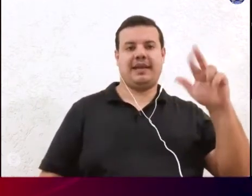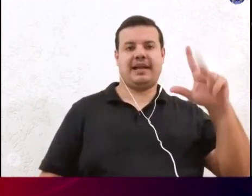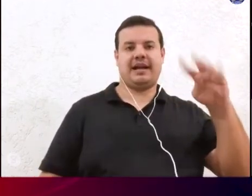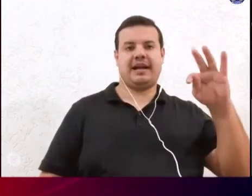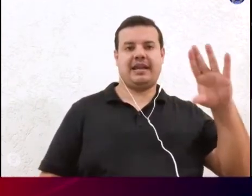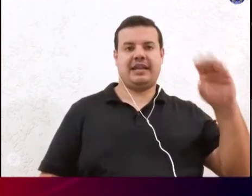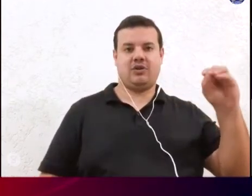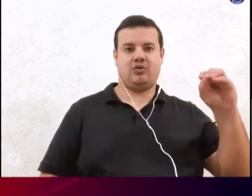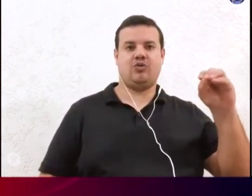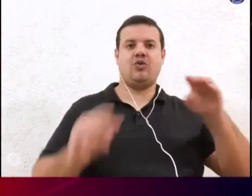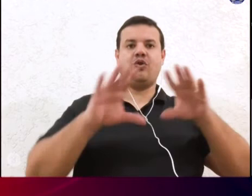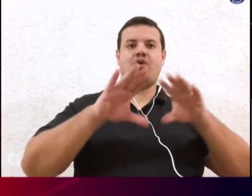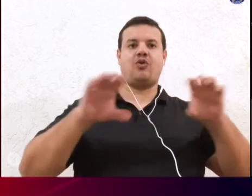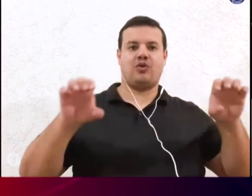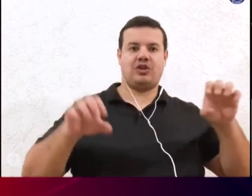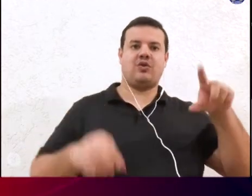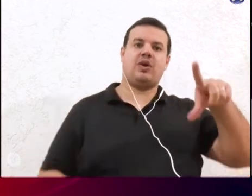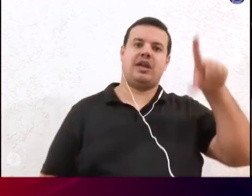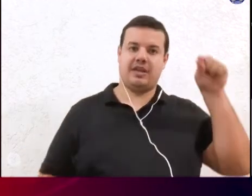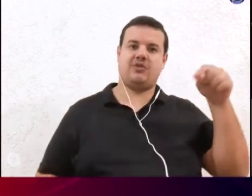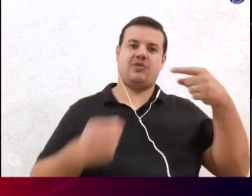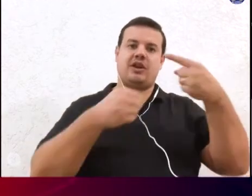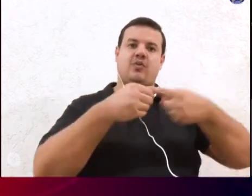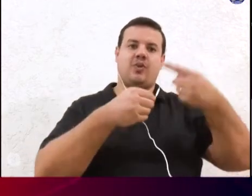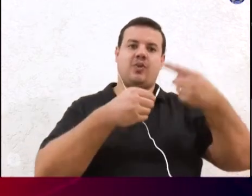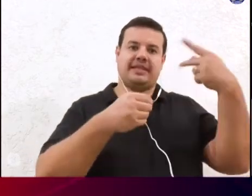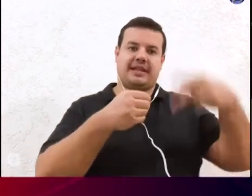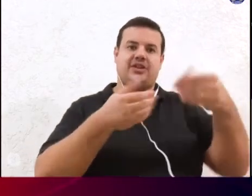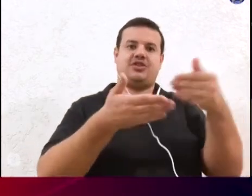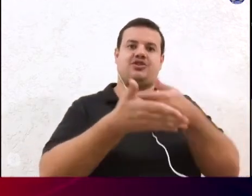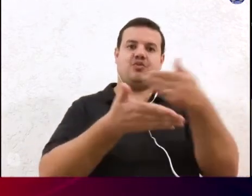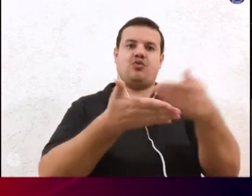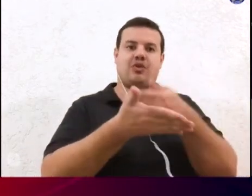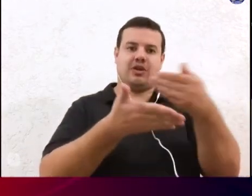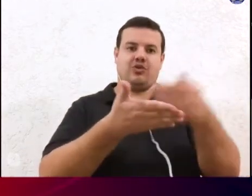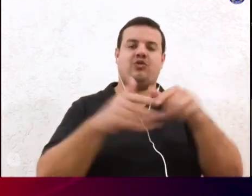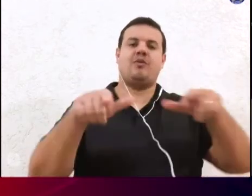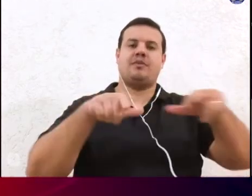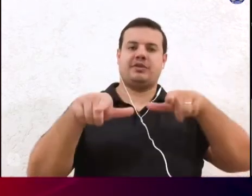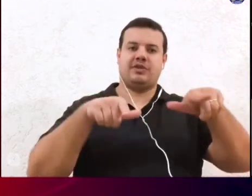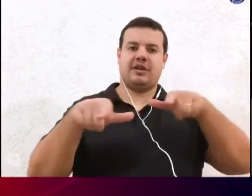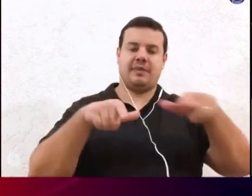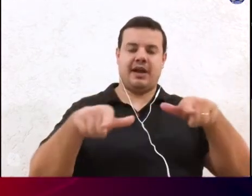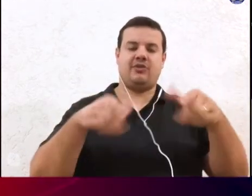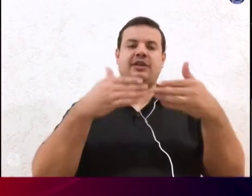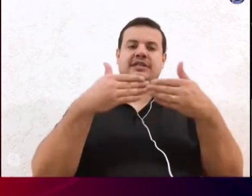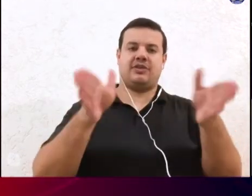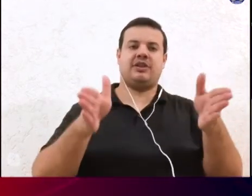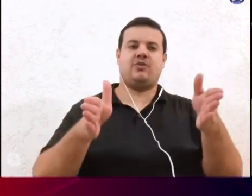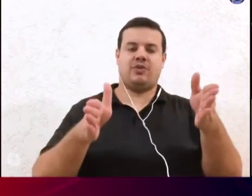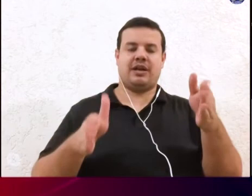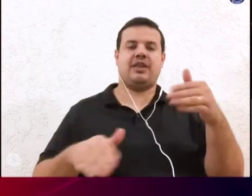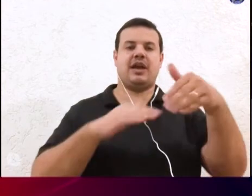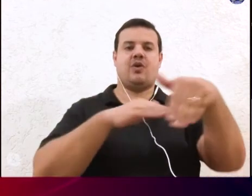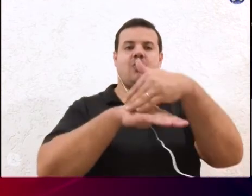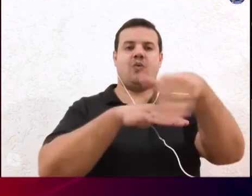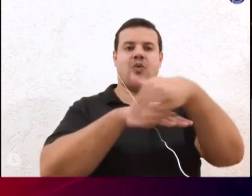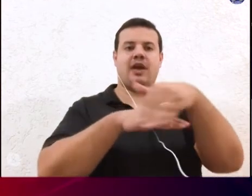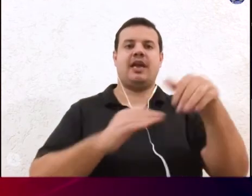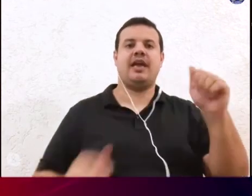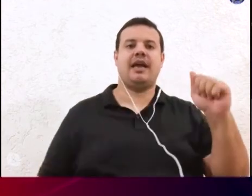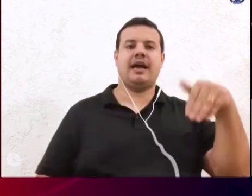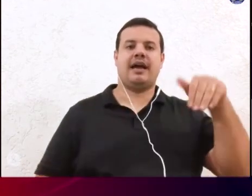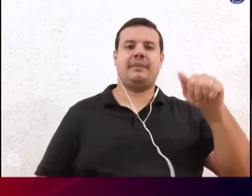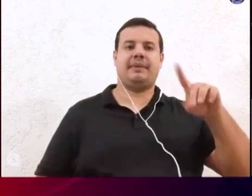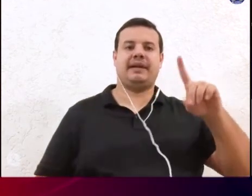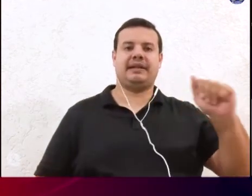para suas atividades sendo inaugurada na rua Mando de Barros número 870 não demorou